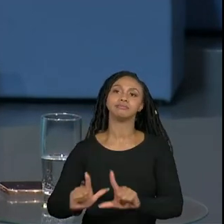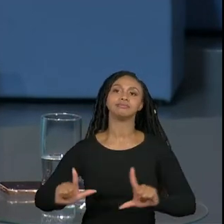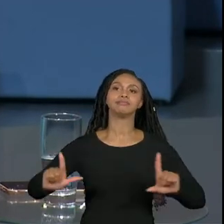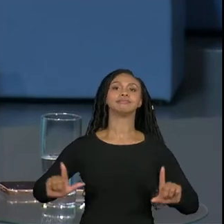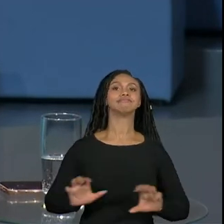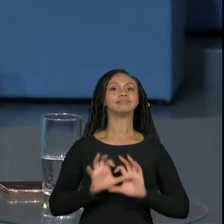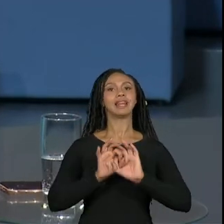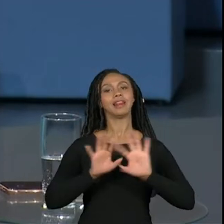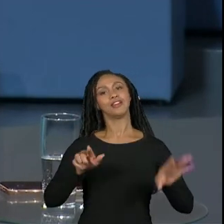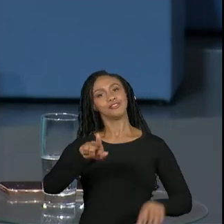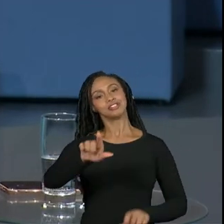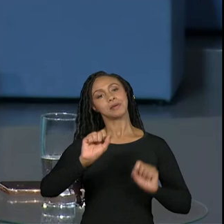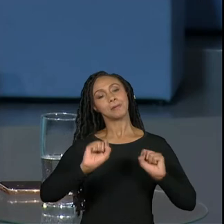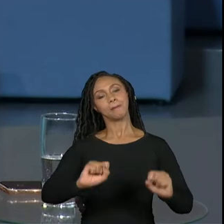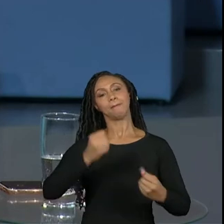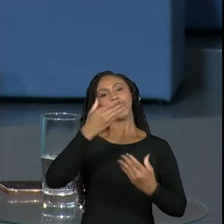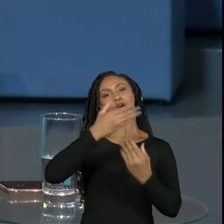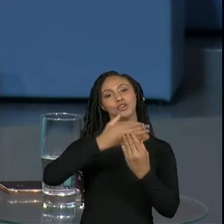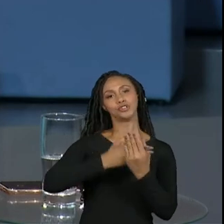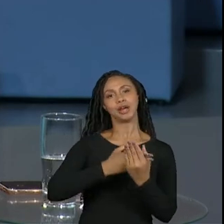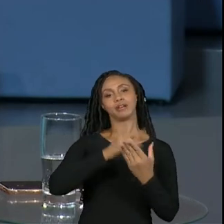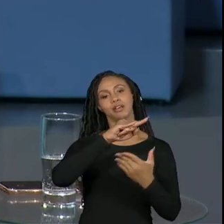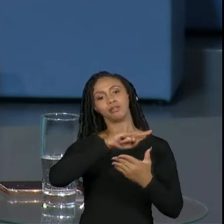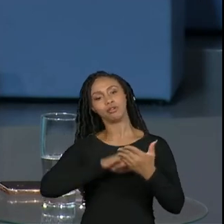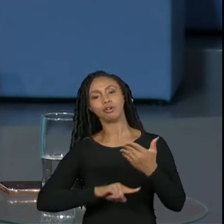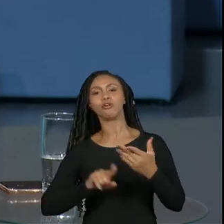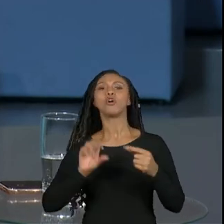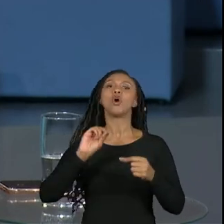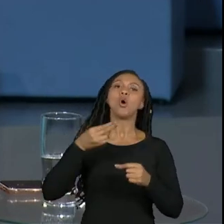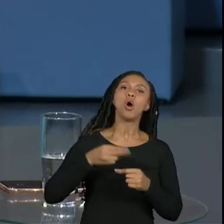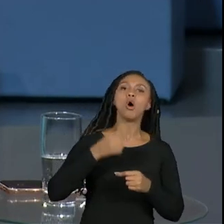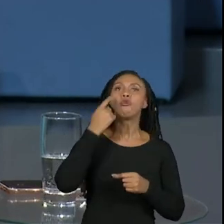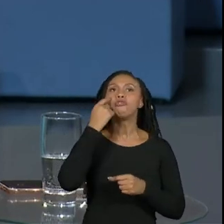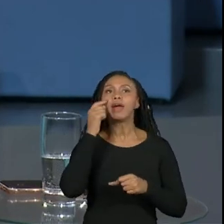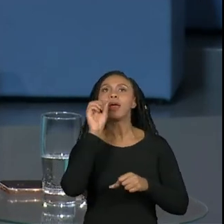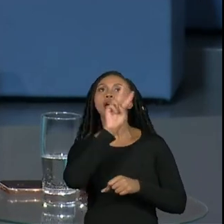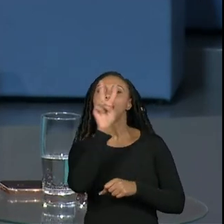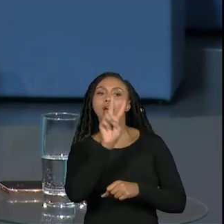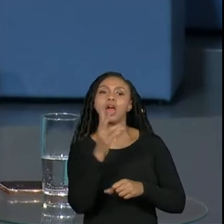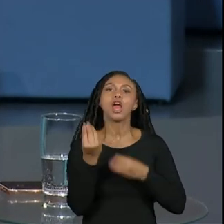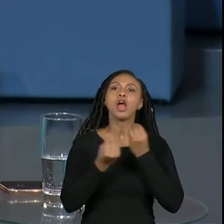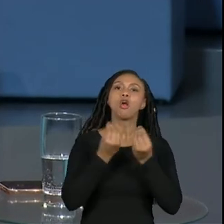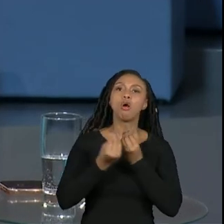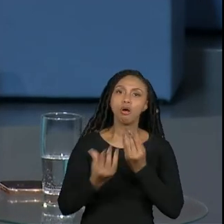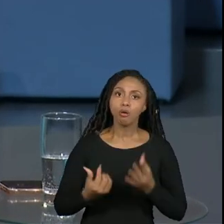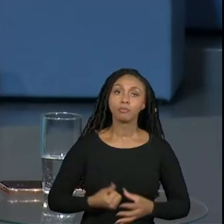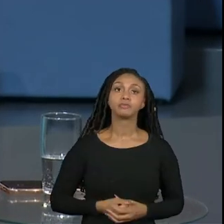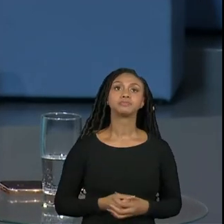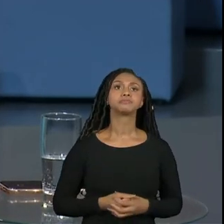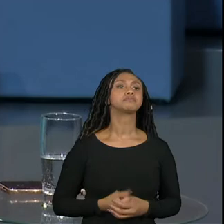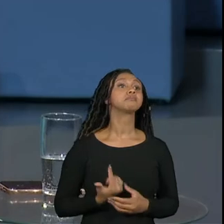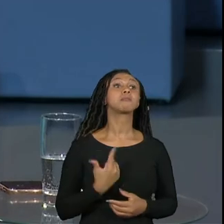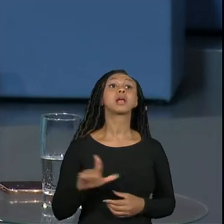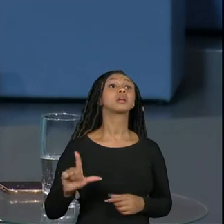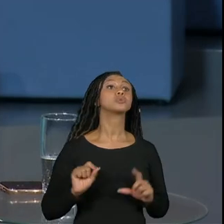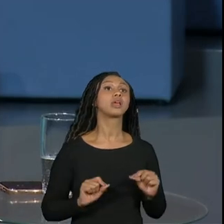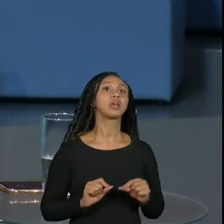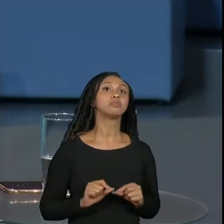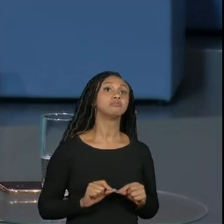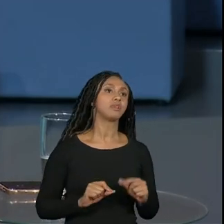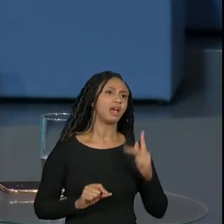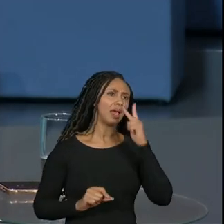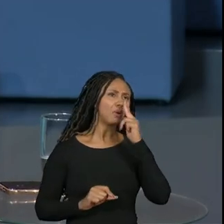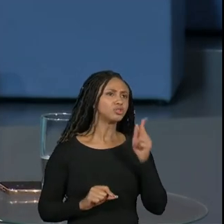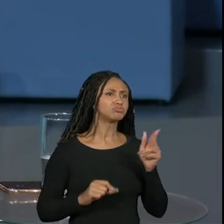acessível para você poder olhar entender como faz as suas atividades que mais gente eu acho